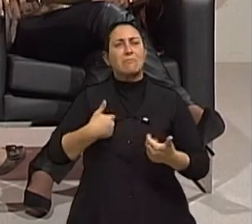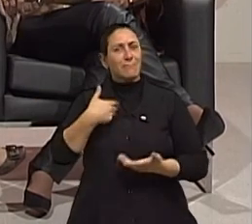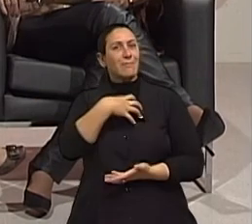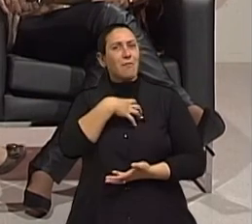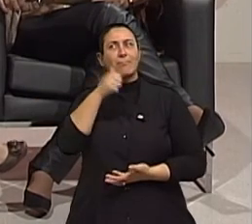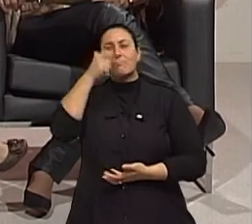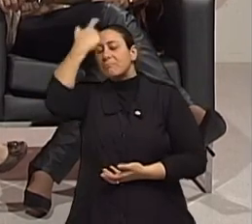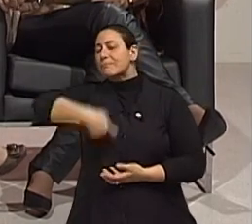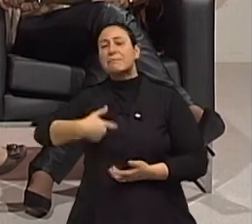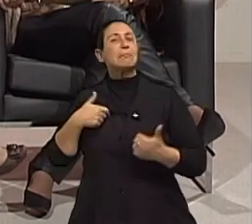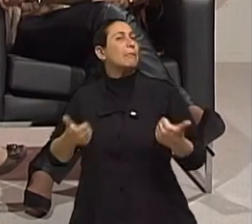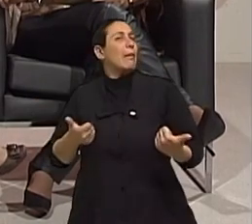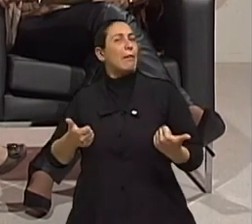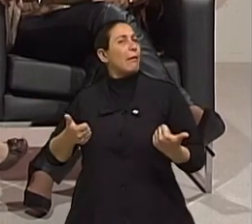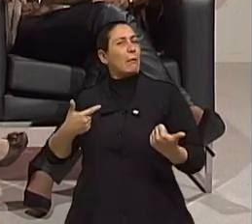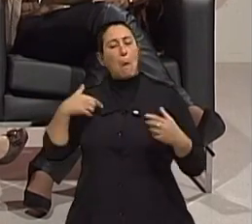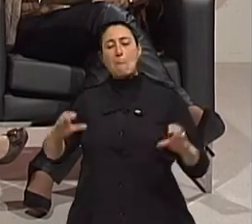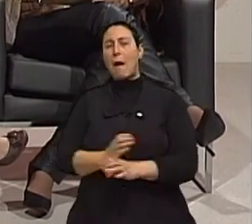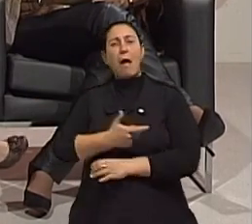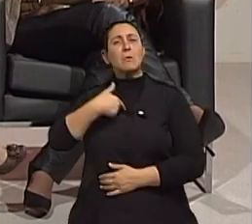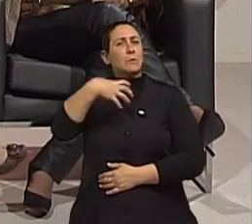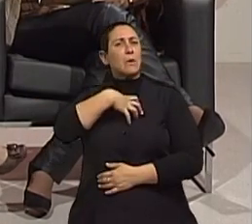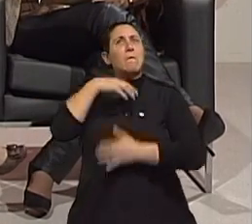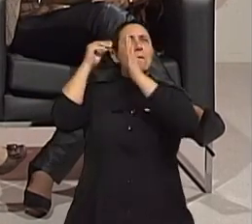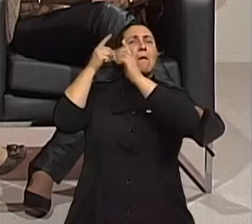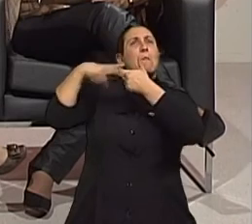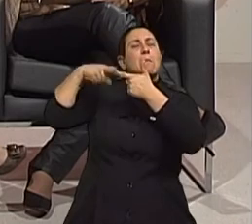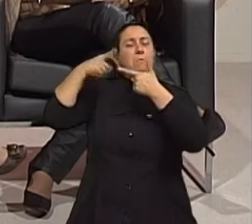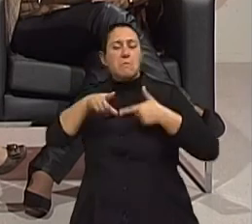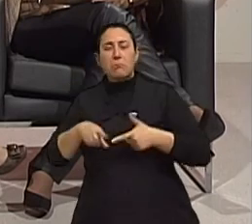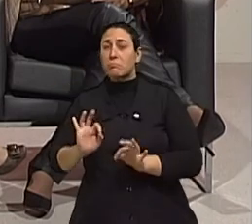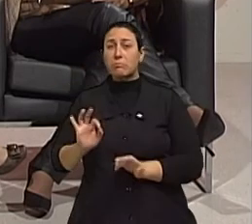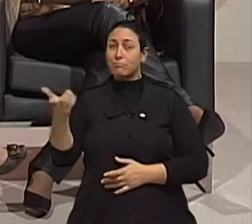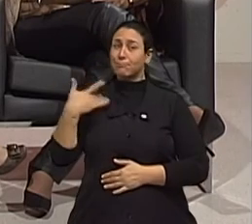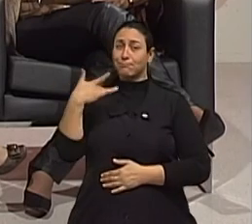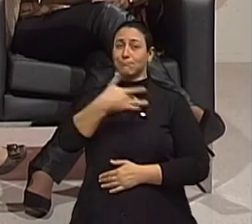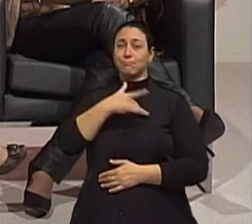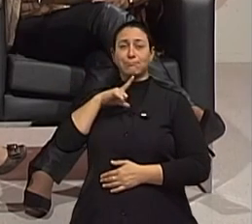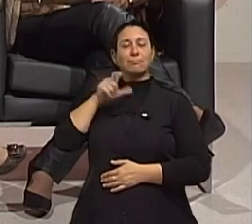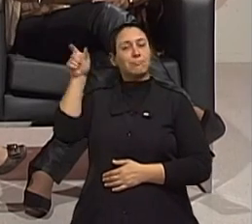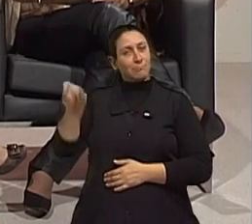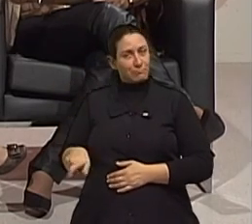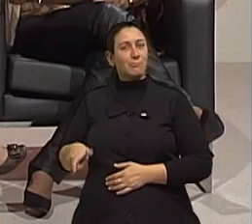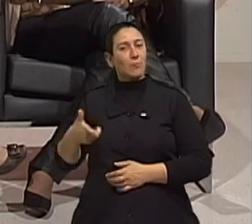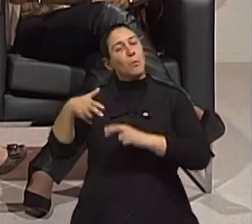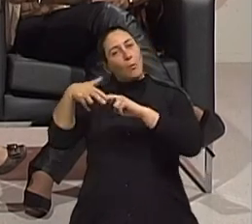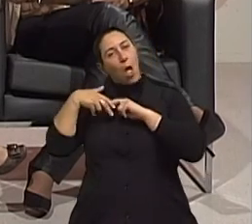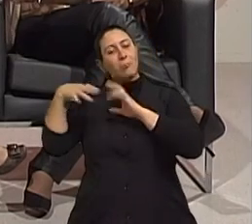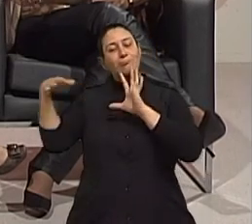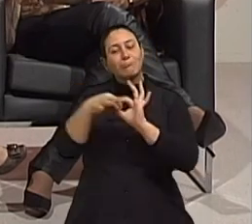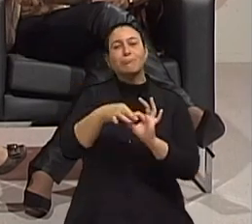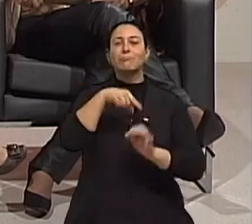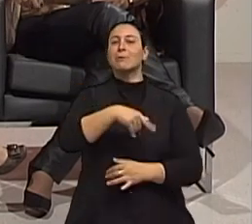dela, né? Uma troca gratificante. Quer dizer, a gente viu uma pessoa saudável com o tripé da saúde muito